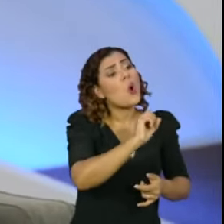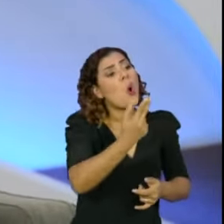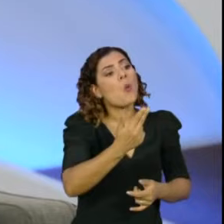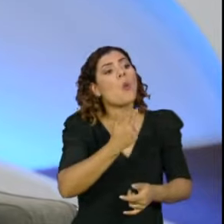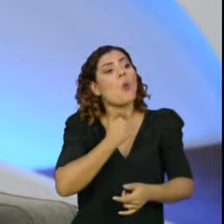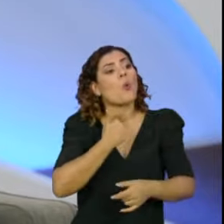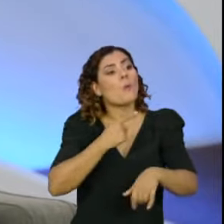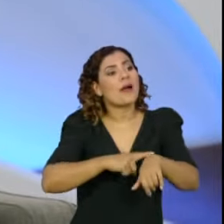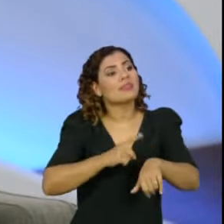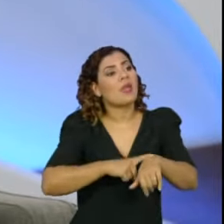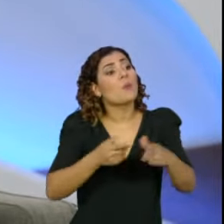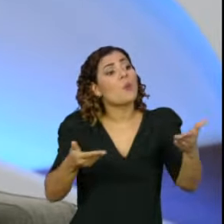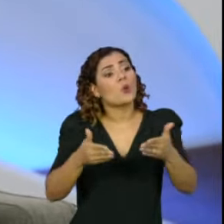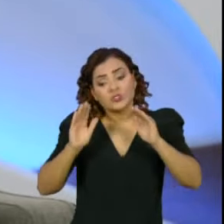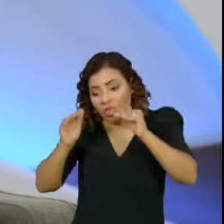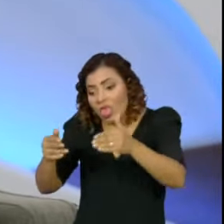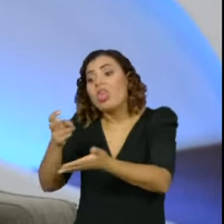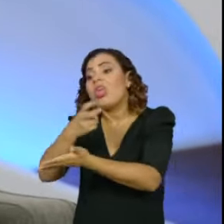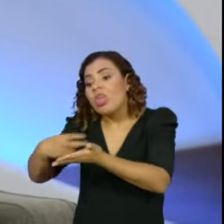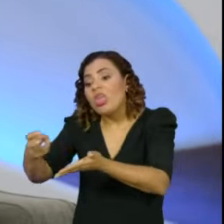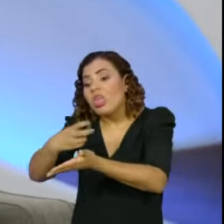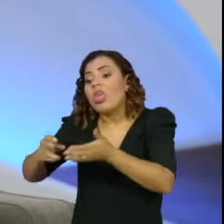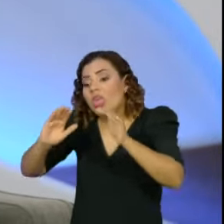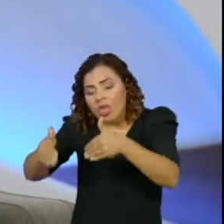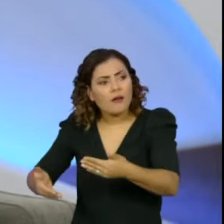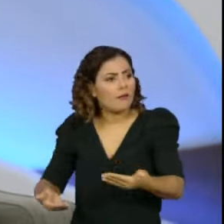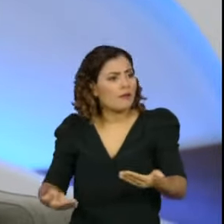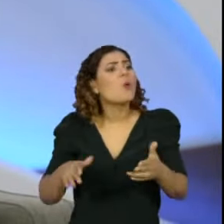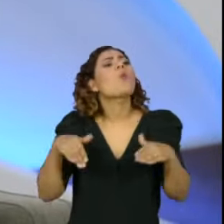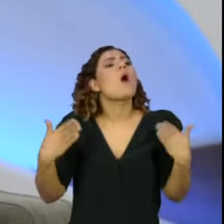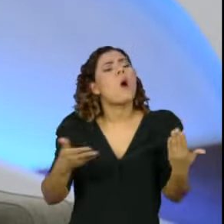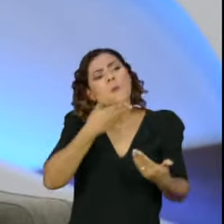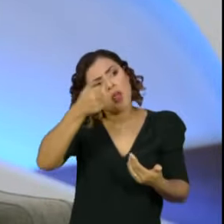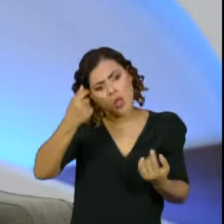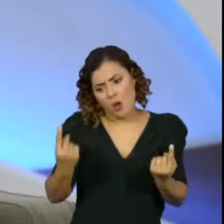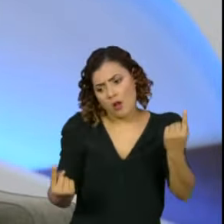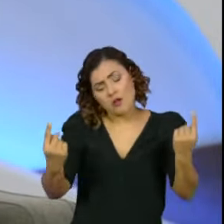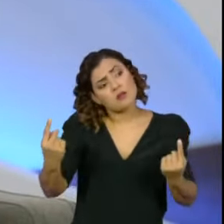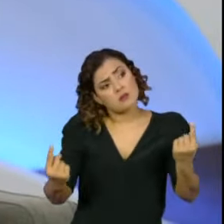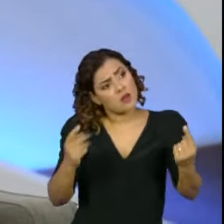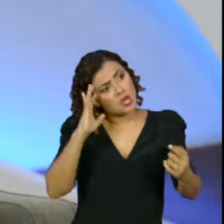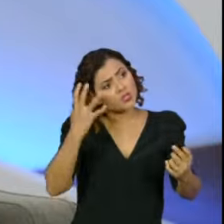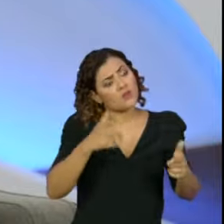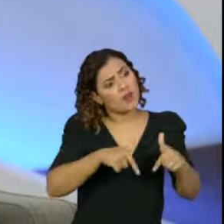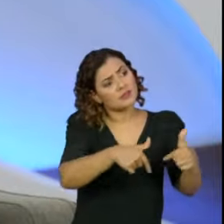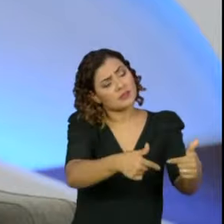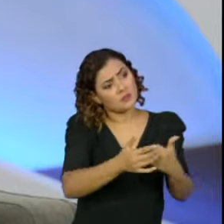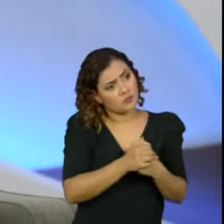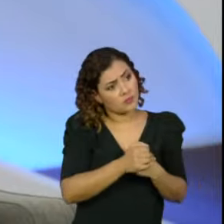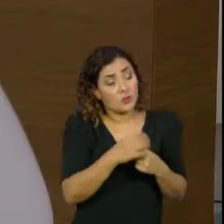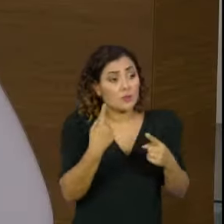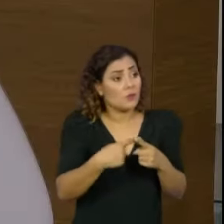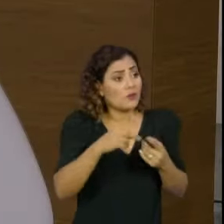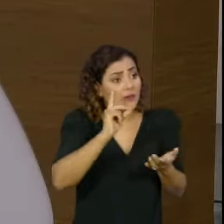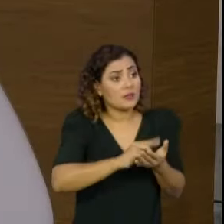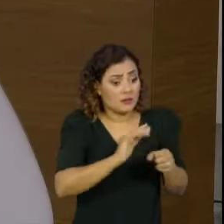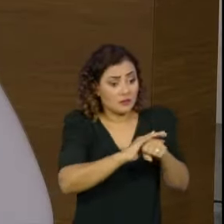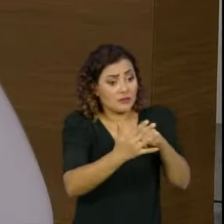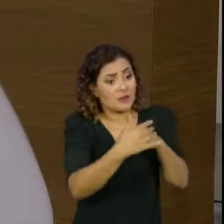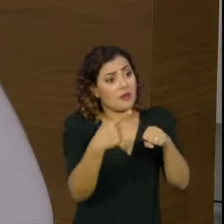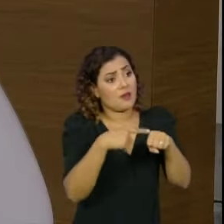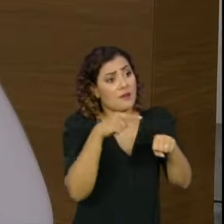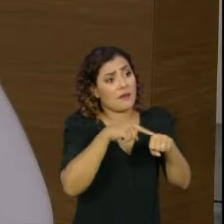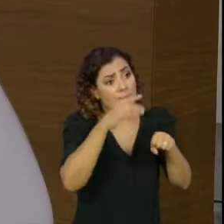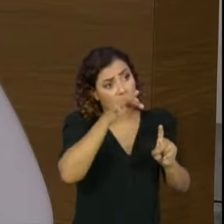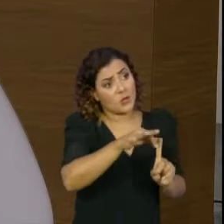ocuparmos com uma CPI que, sinceramente, sequer pode ser implantada e instalada no Senado Federal em razão da própria pandemia. O senhor